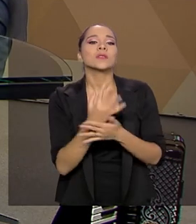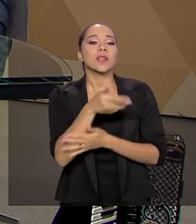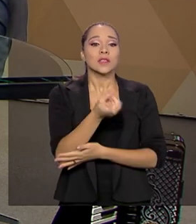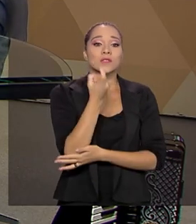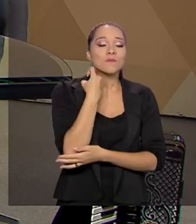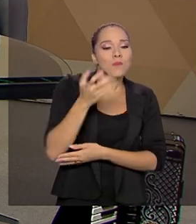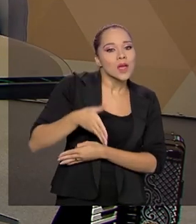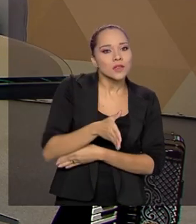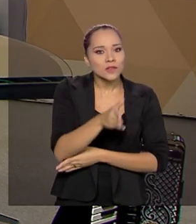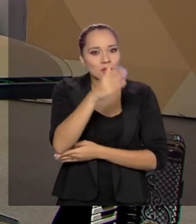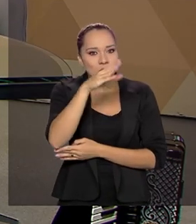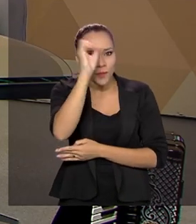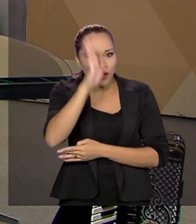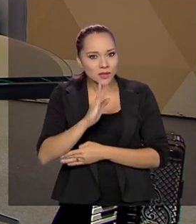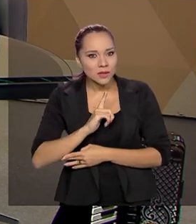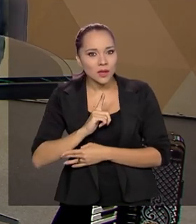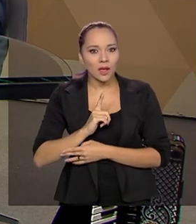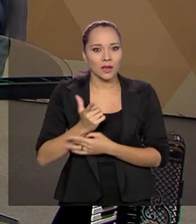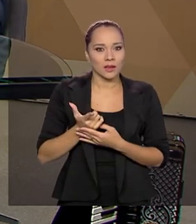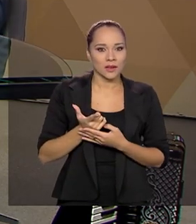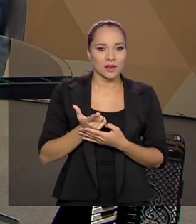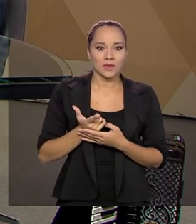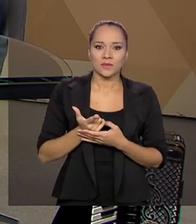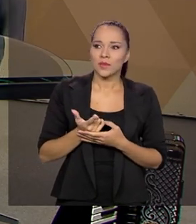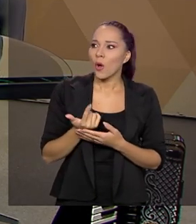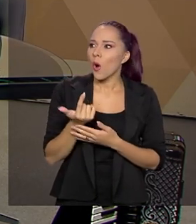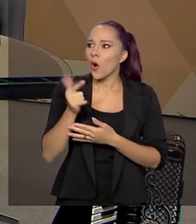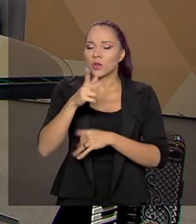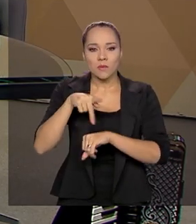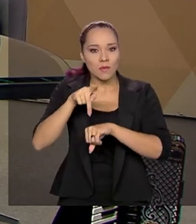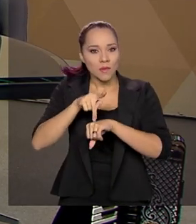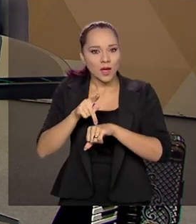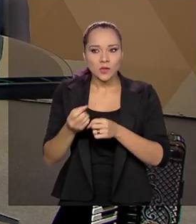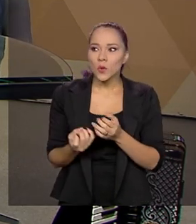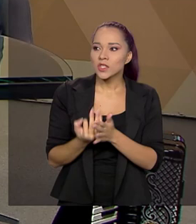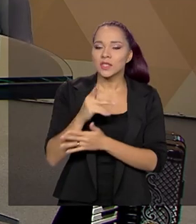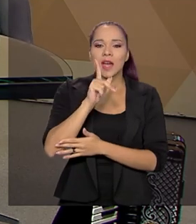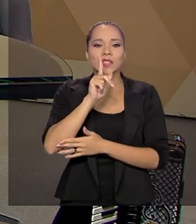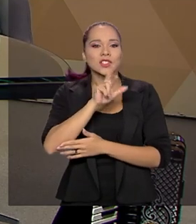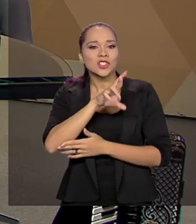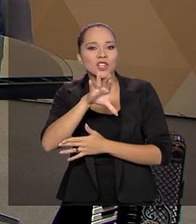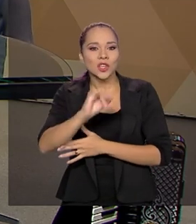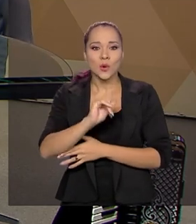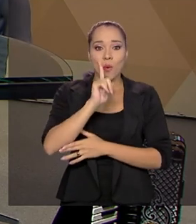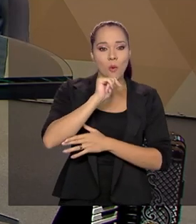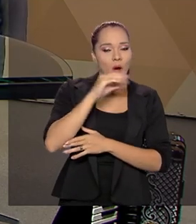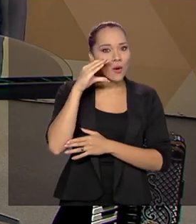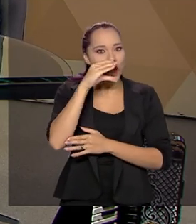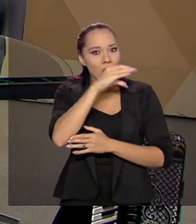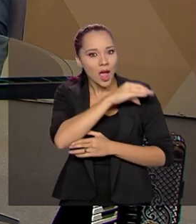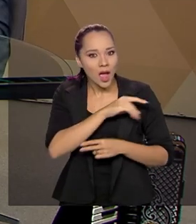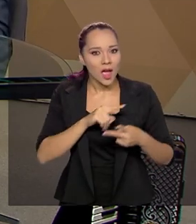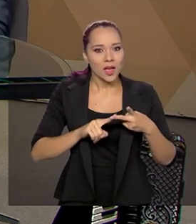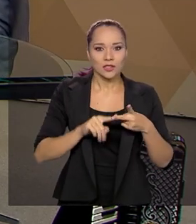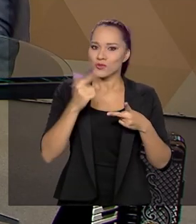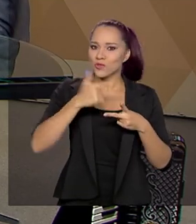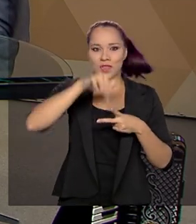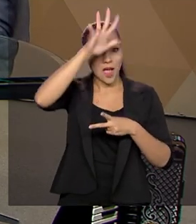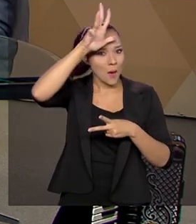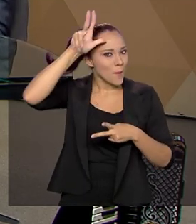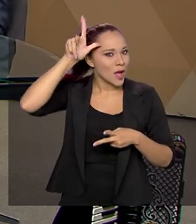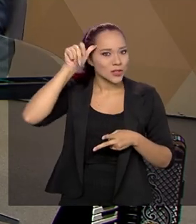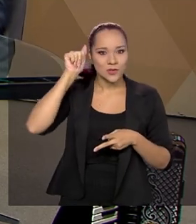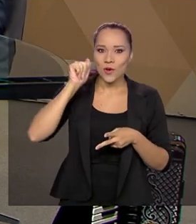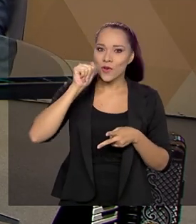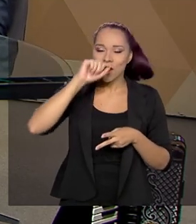Brasil tem, capilaridade hídrica. Nenhum país tem a quantidade de rios de água, com água quente. Nenhum país tem a Amazônia Azul que